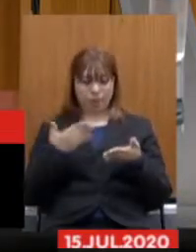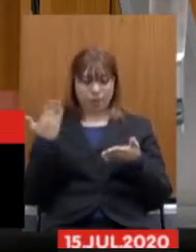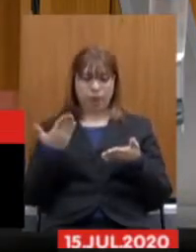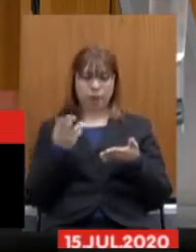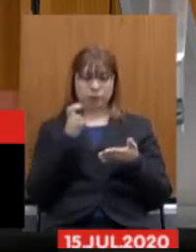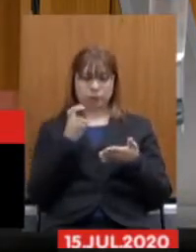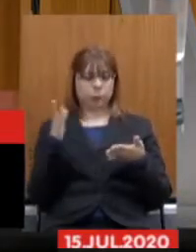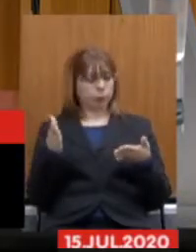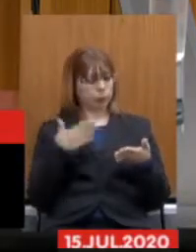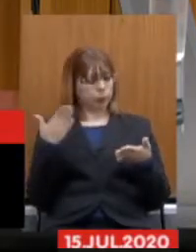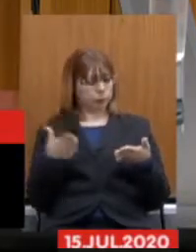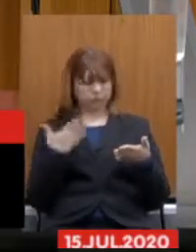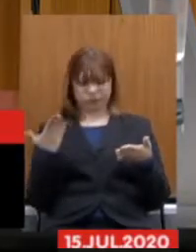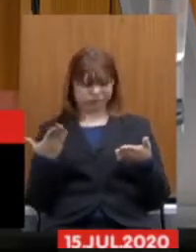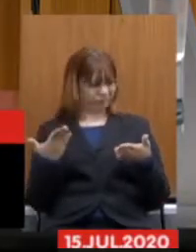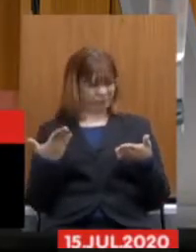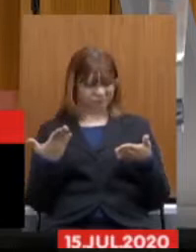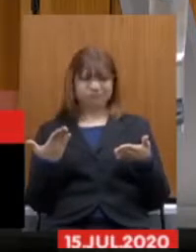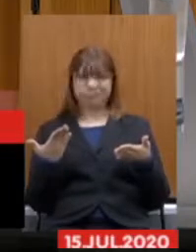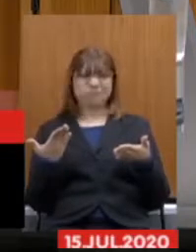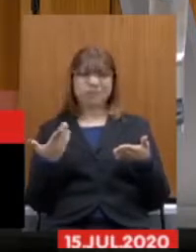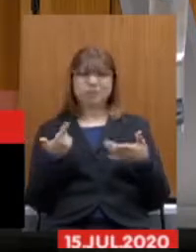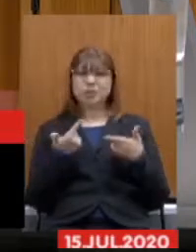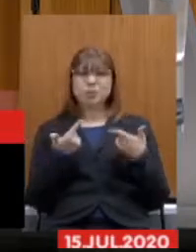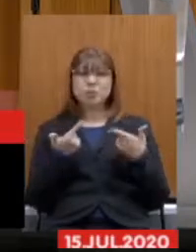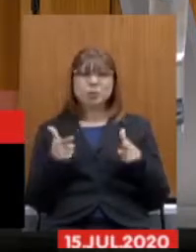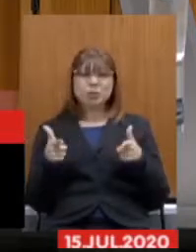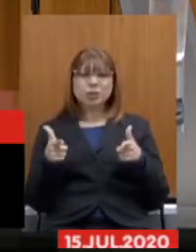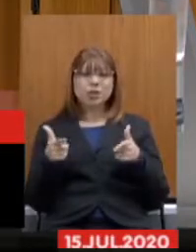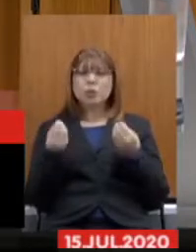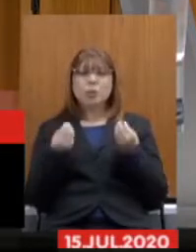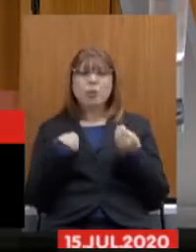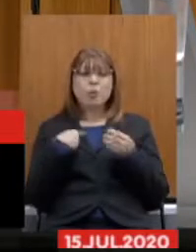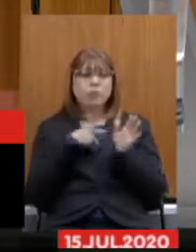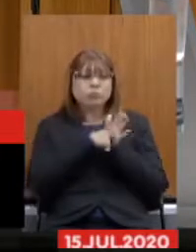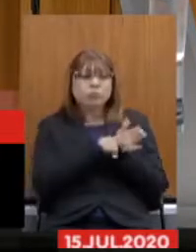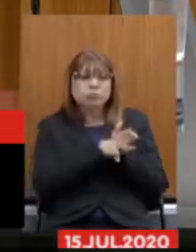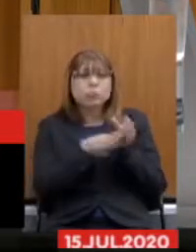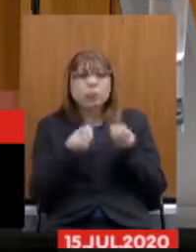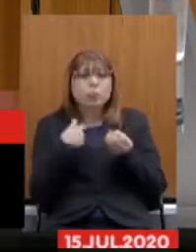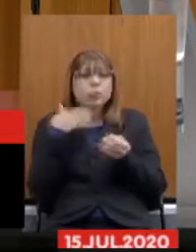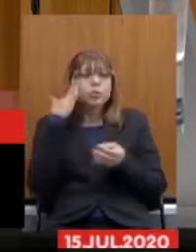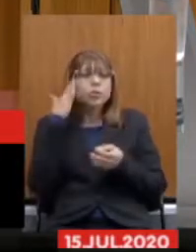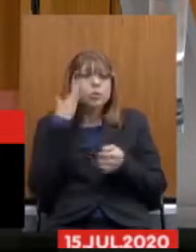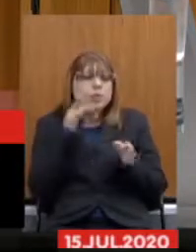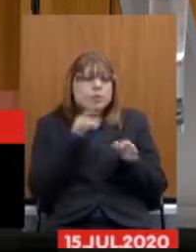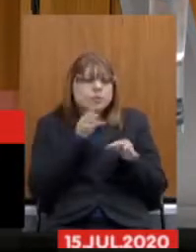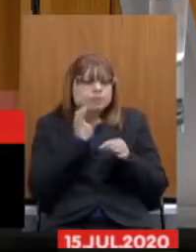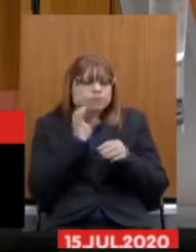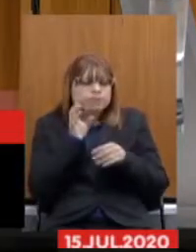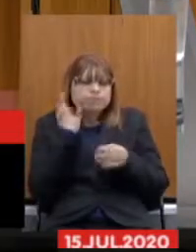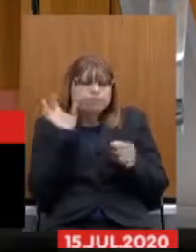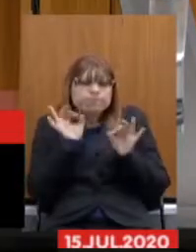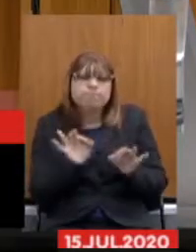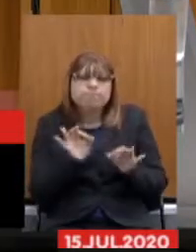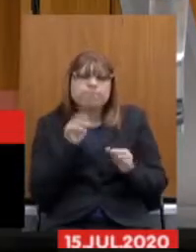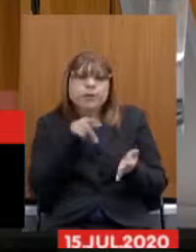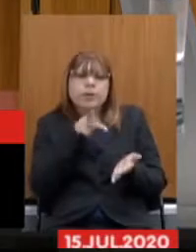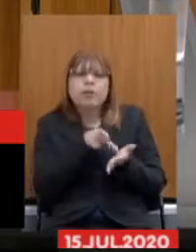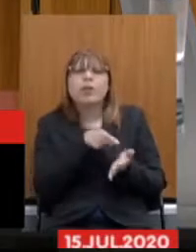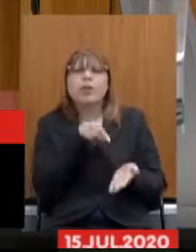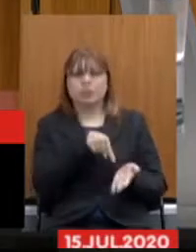sem que esses dados sejam auditados né por uma porque realmente